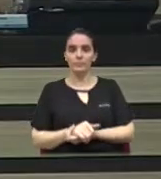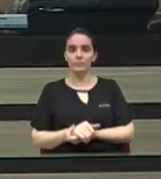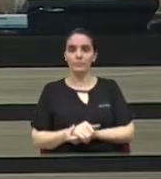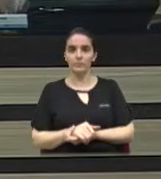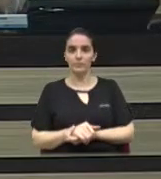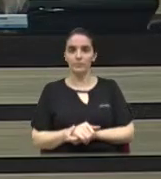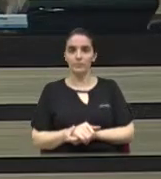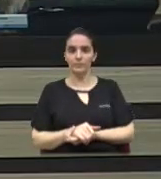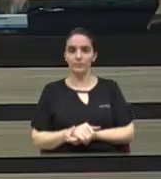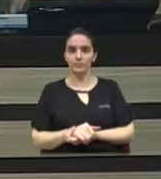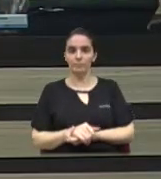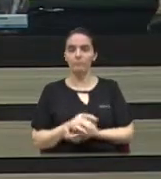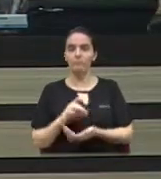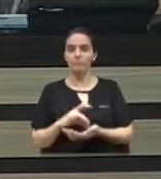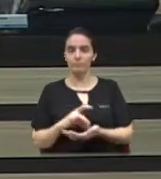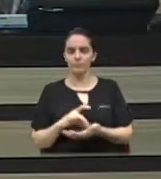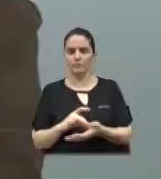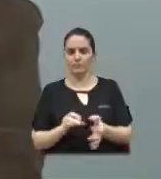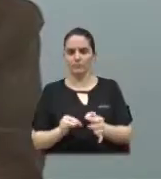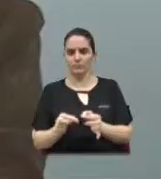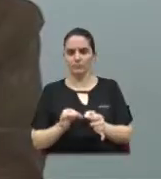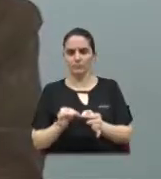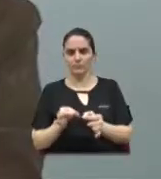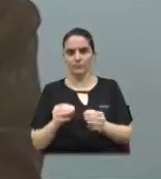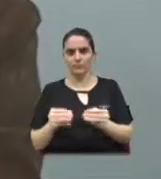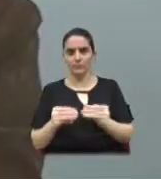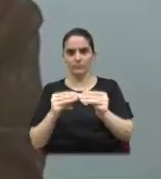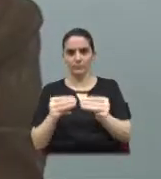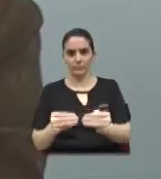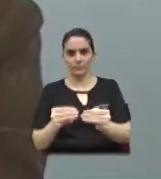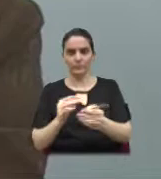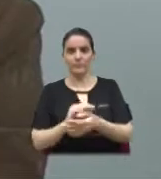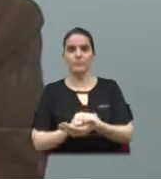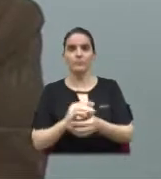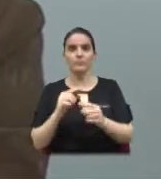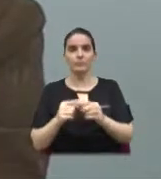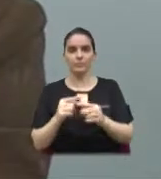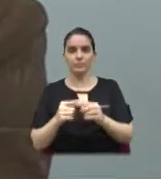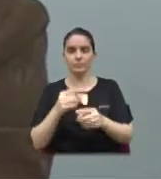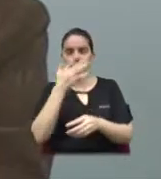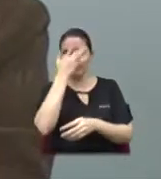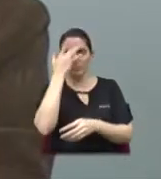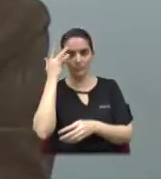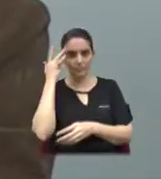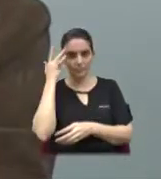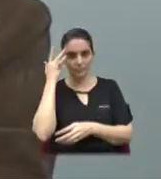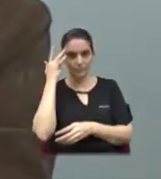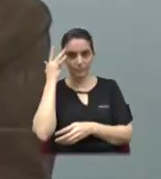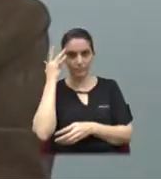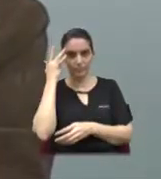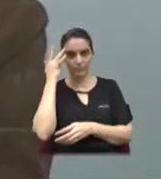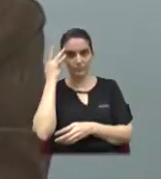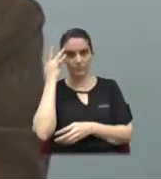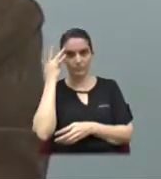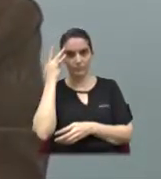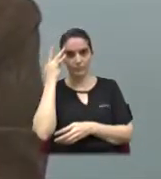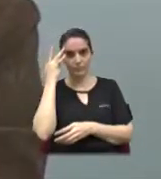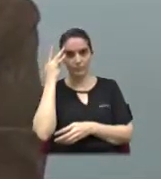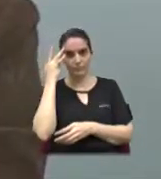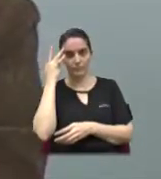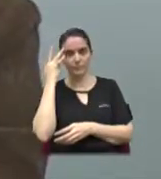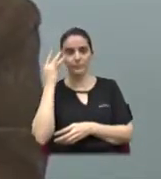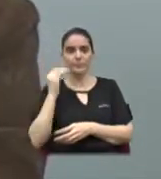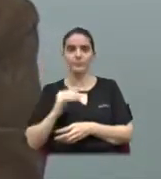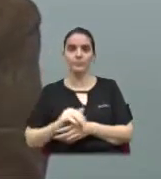Eu realmente fiz essa moção por se tratar de uma pessoa que não só a mim